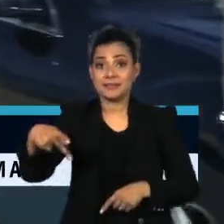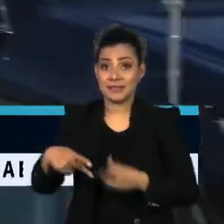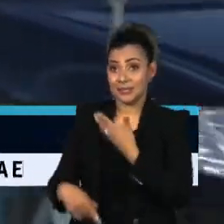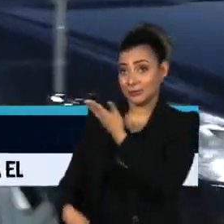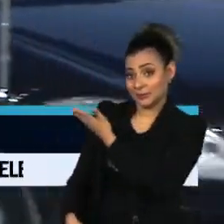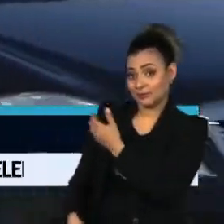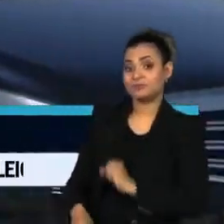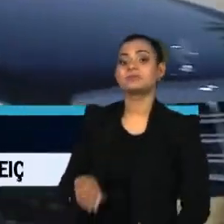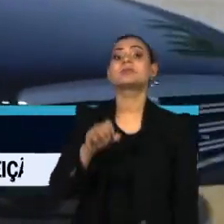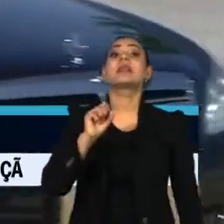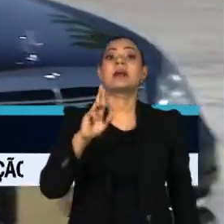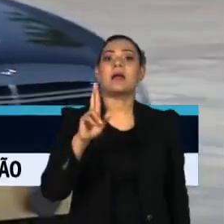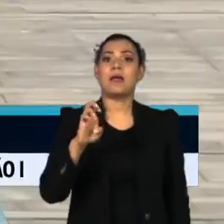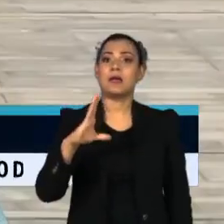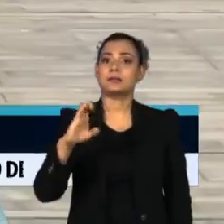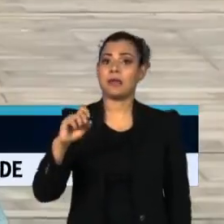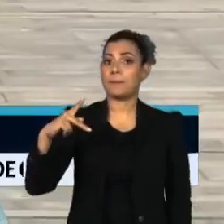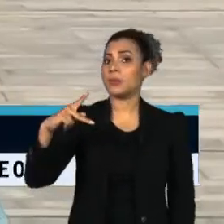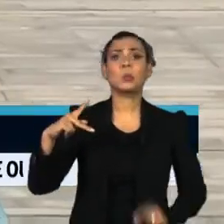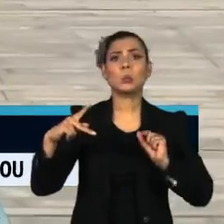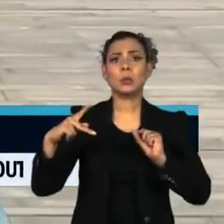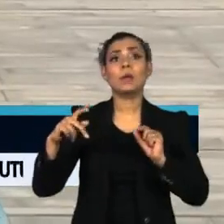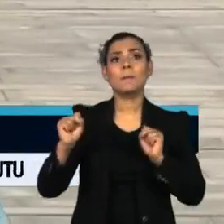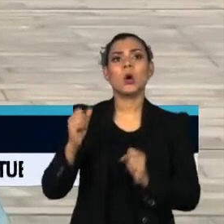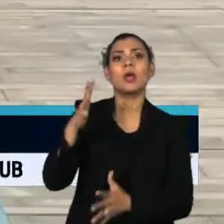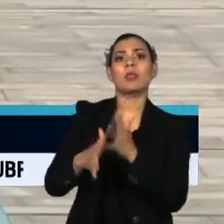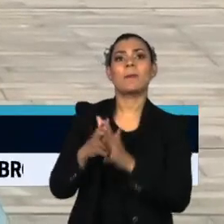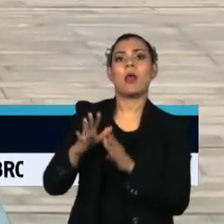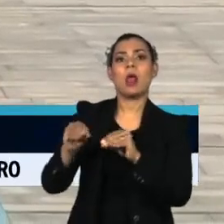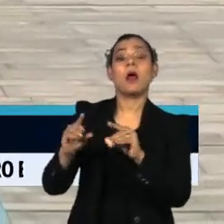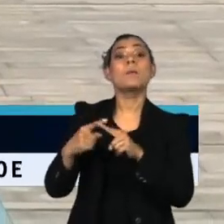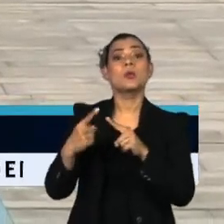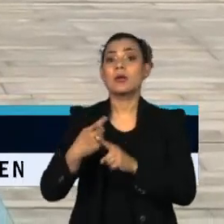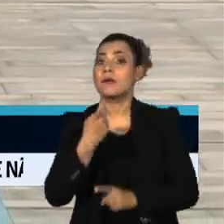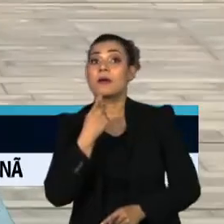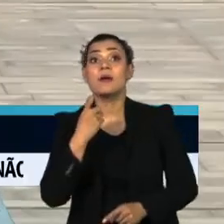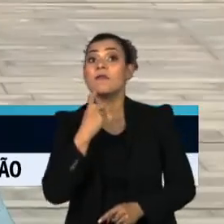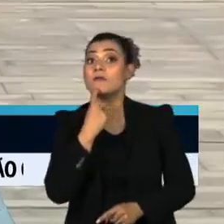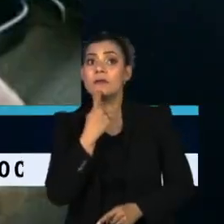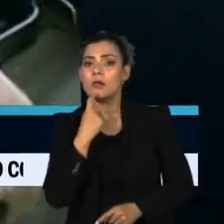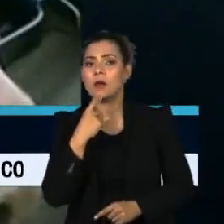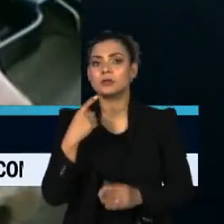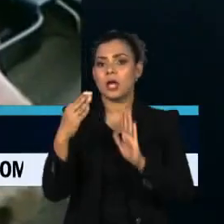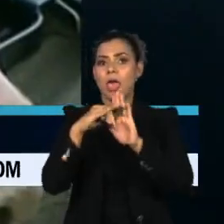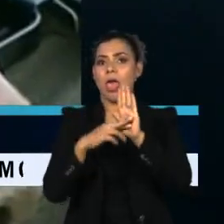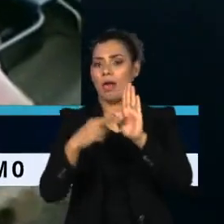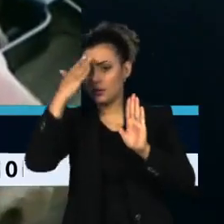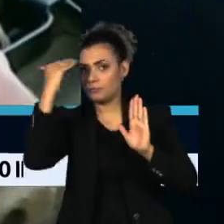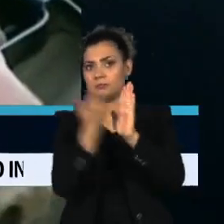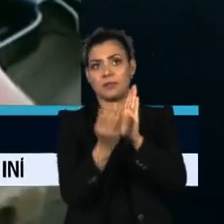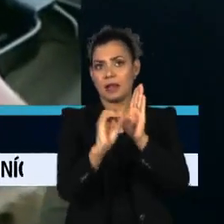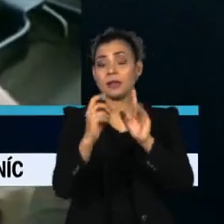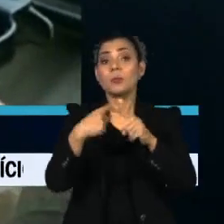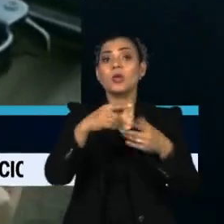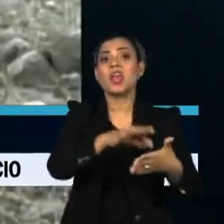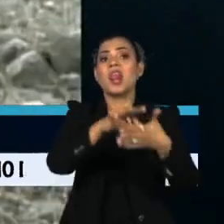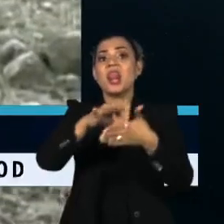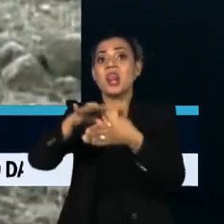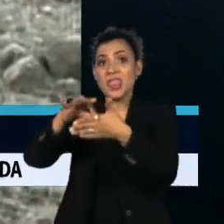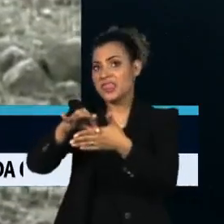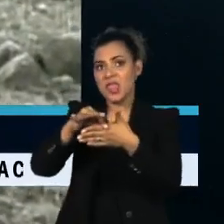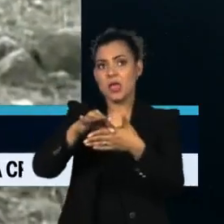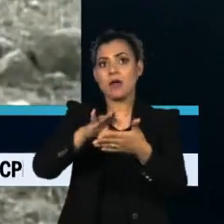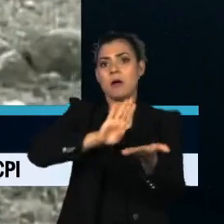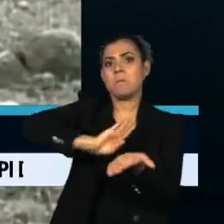já alertou que pode vetar o processo se suecos e finlandeses não cumprirem a exigência de extraditar líderes curdos,